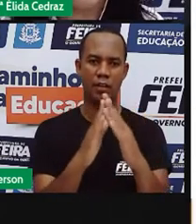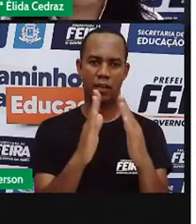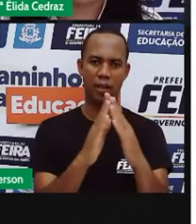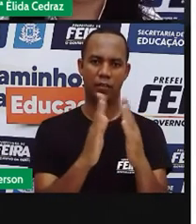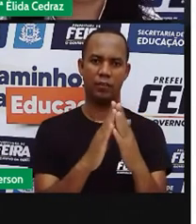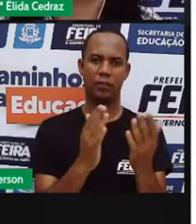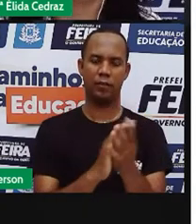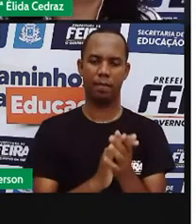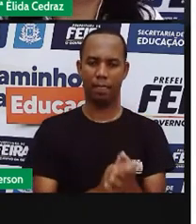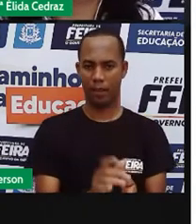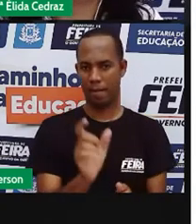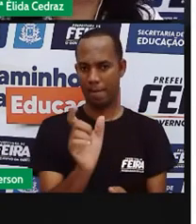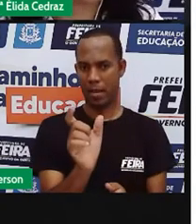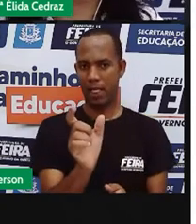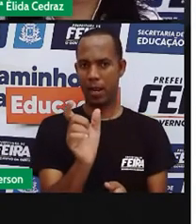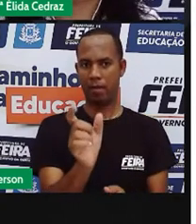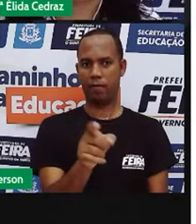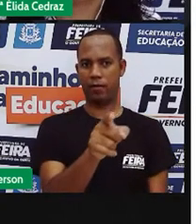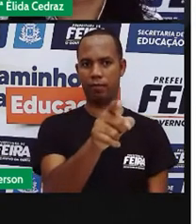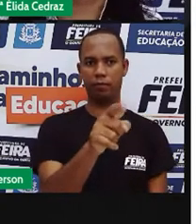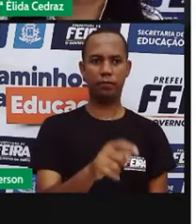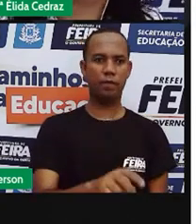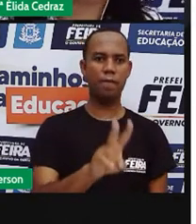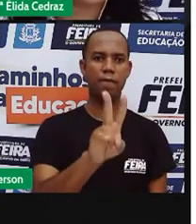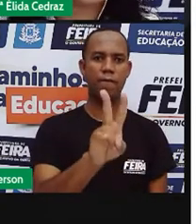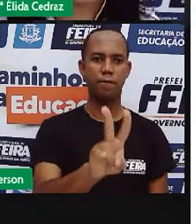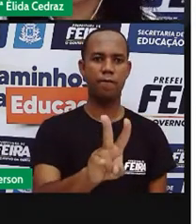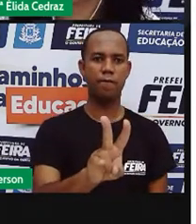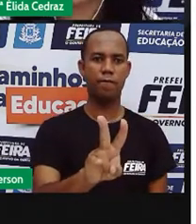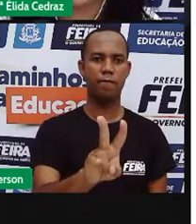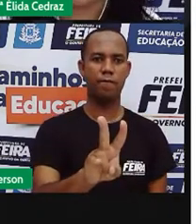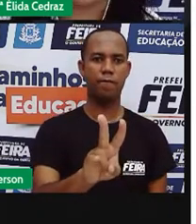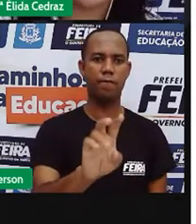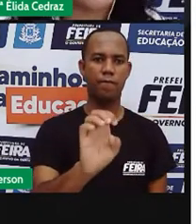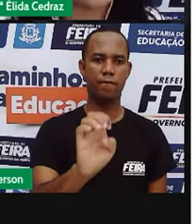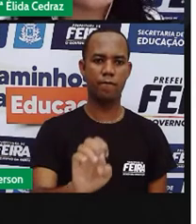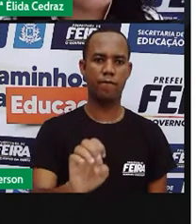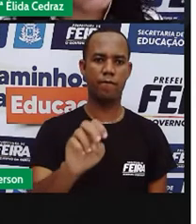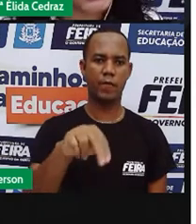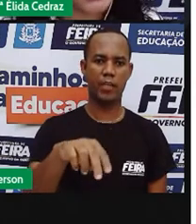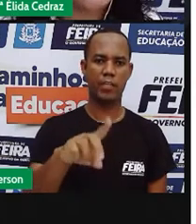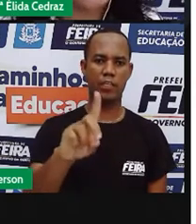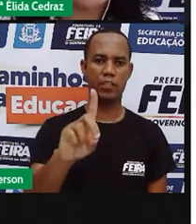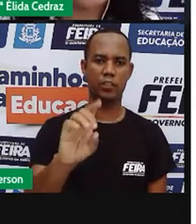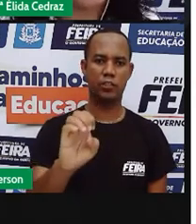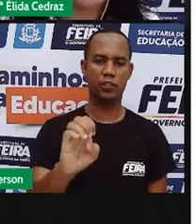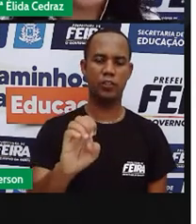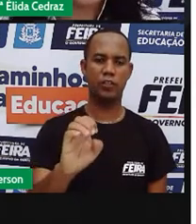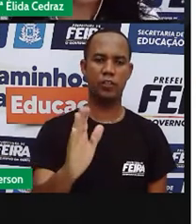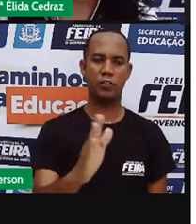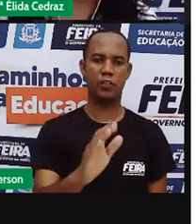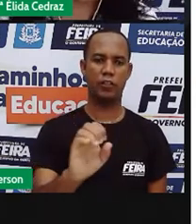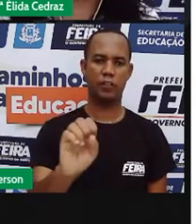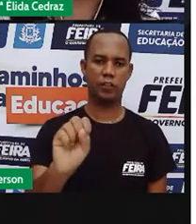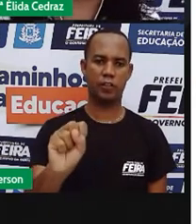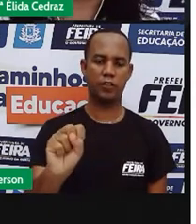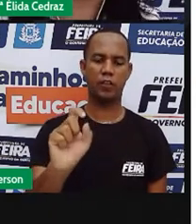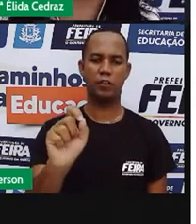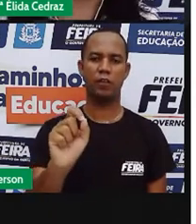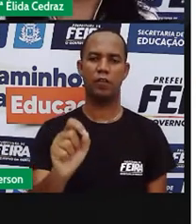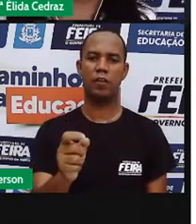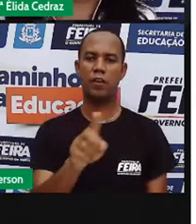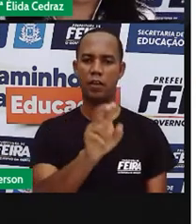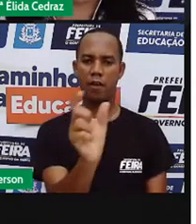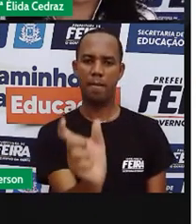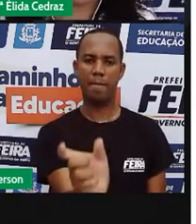essa palavra, vende-se, indica que ele é um classificado. O que é que está